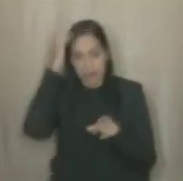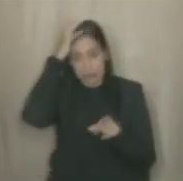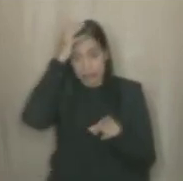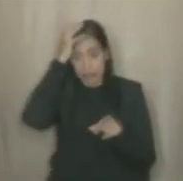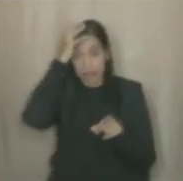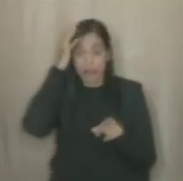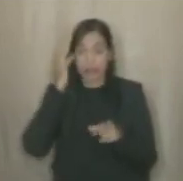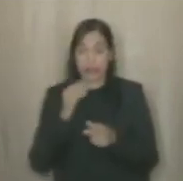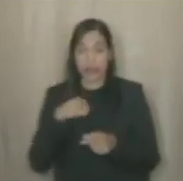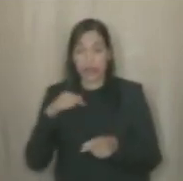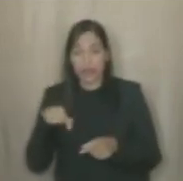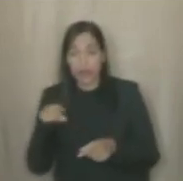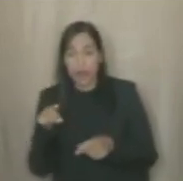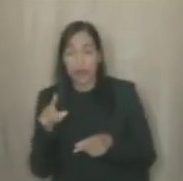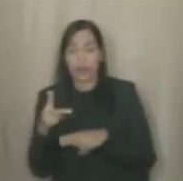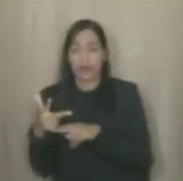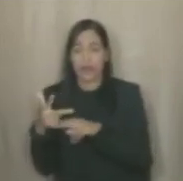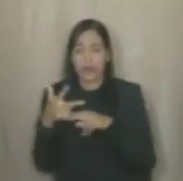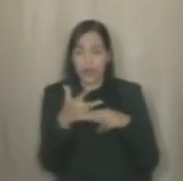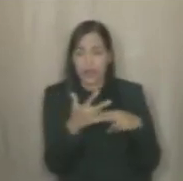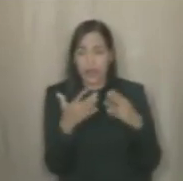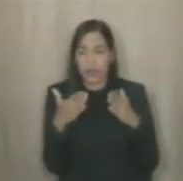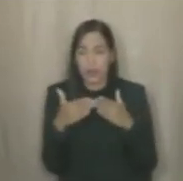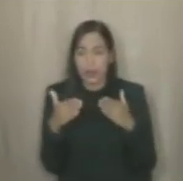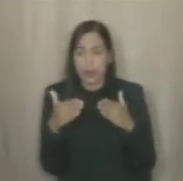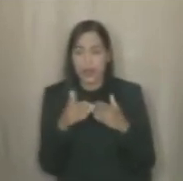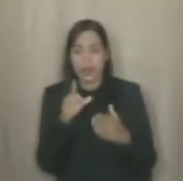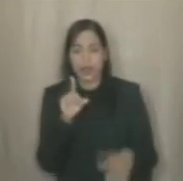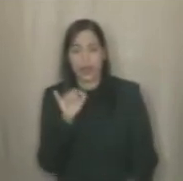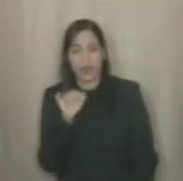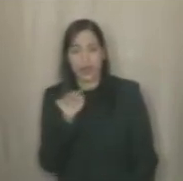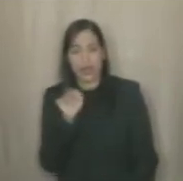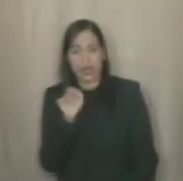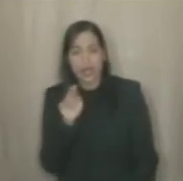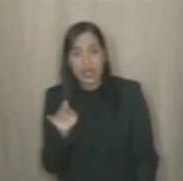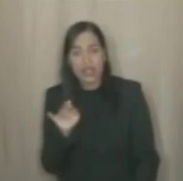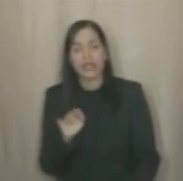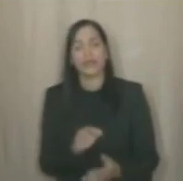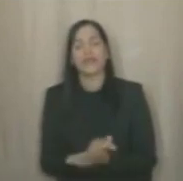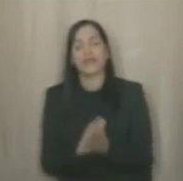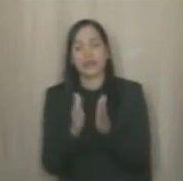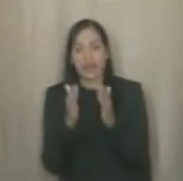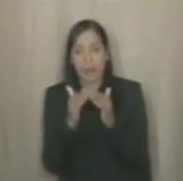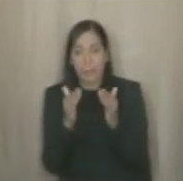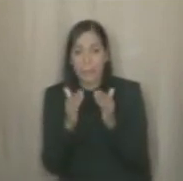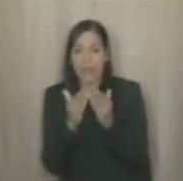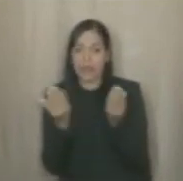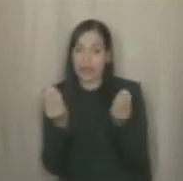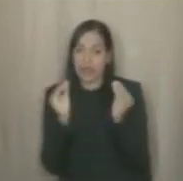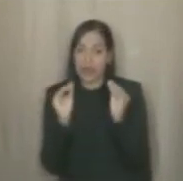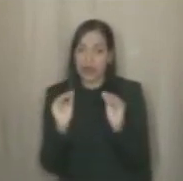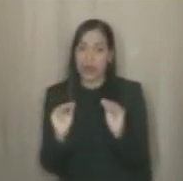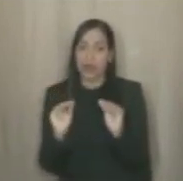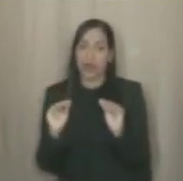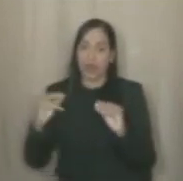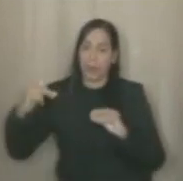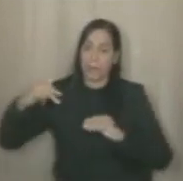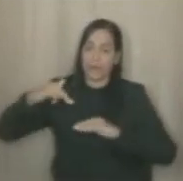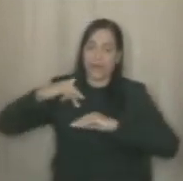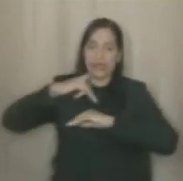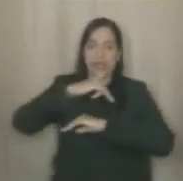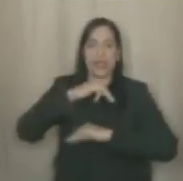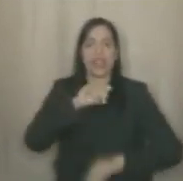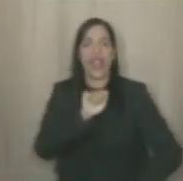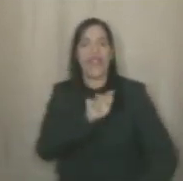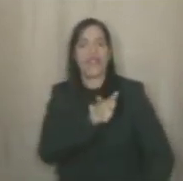lá, fizemos um vídeo, nós fizemos uma solicitação ao DENIT, solicitando a instalação de uma passarela na Avenida